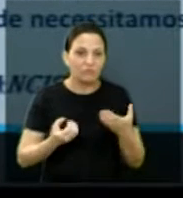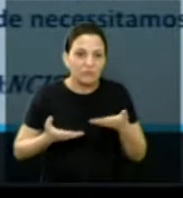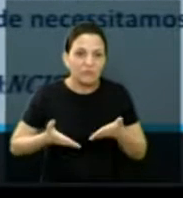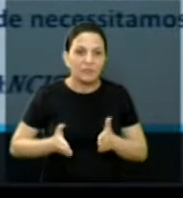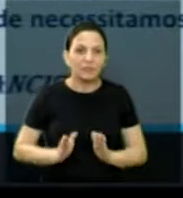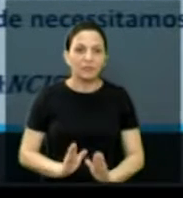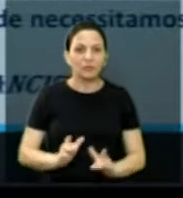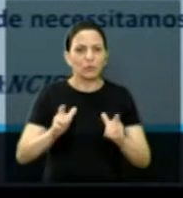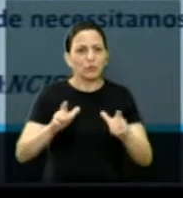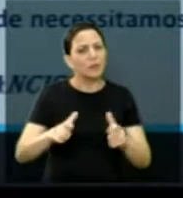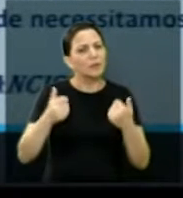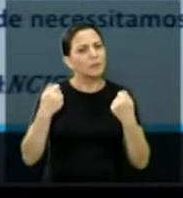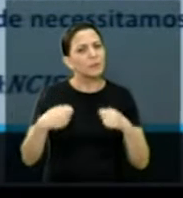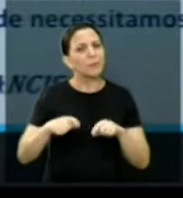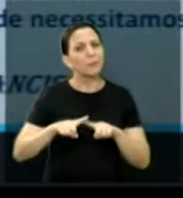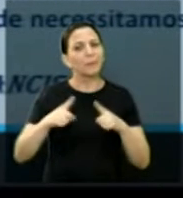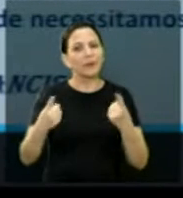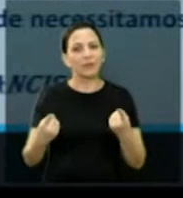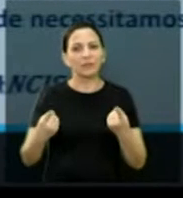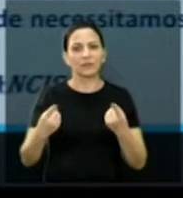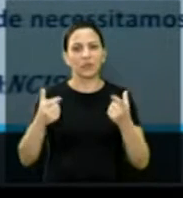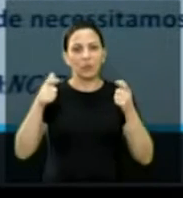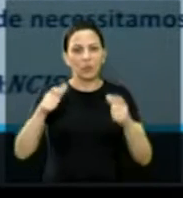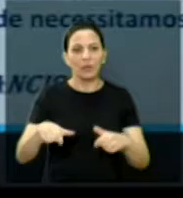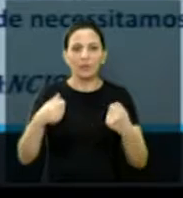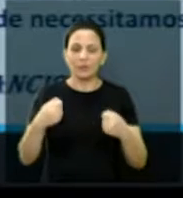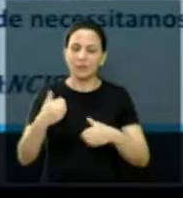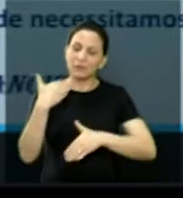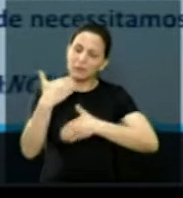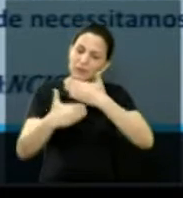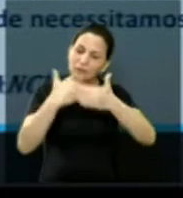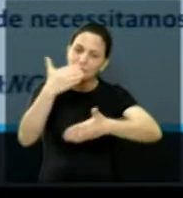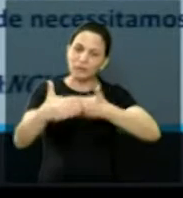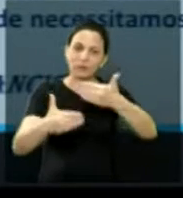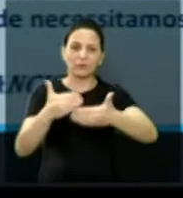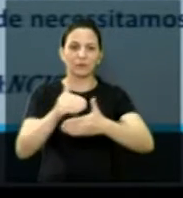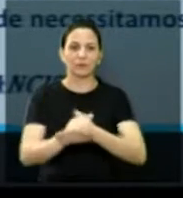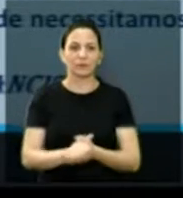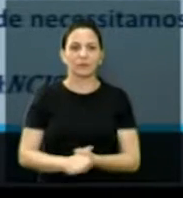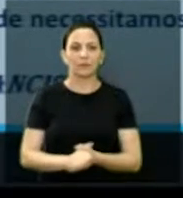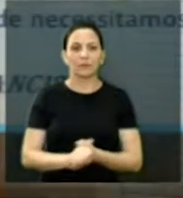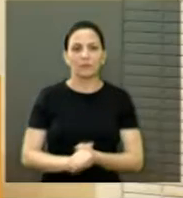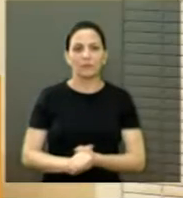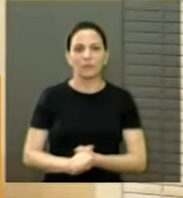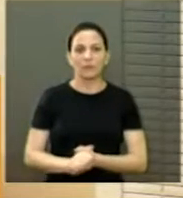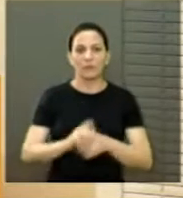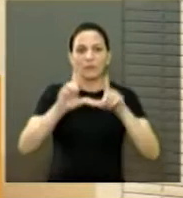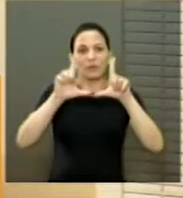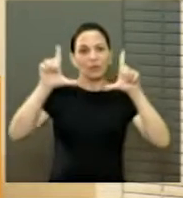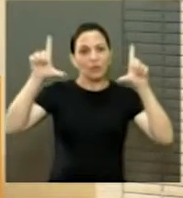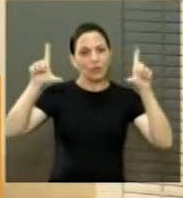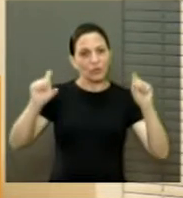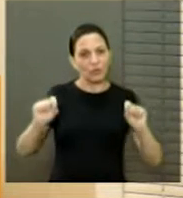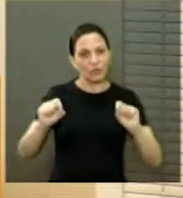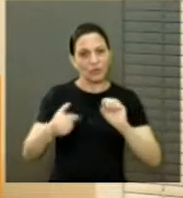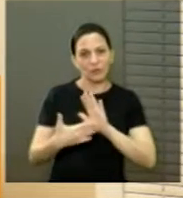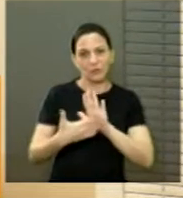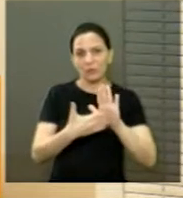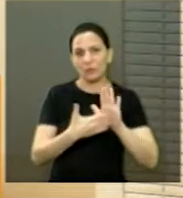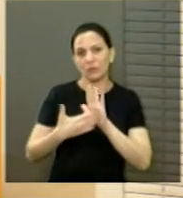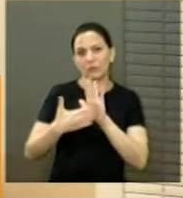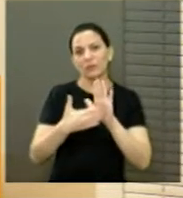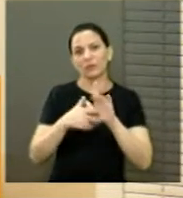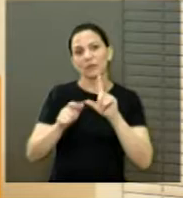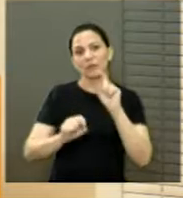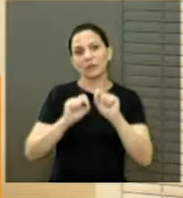onde merecemos, mas onde necessitamos evoluir. Essa frase, inclusive, a gente pode extrapolar